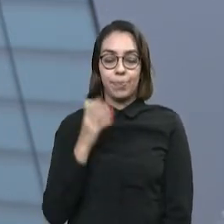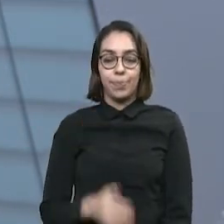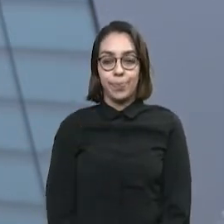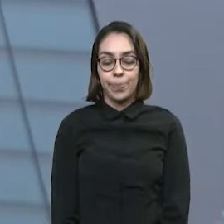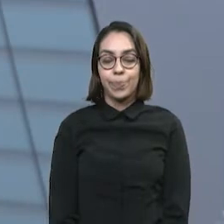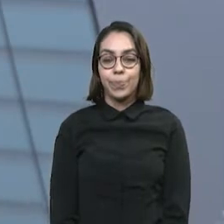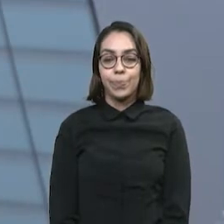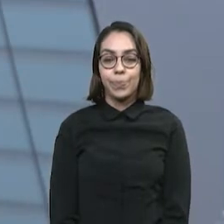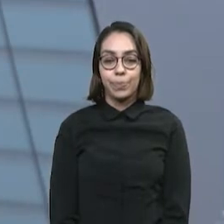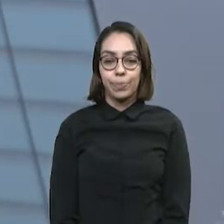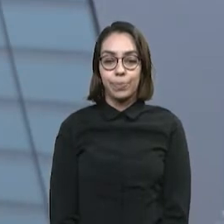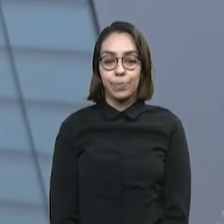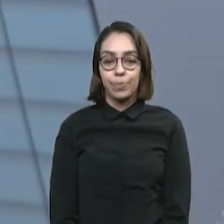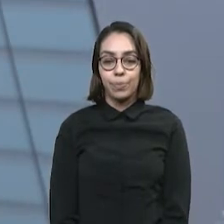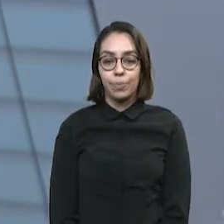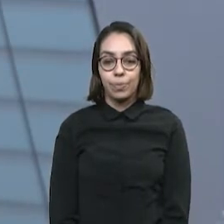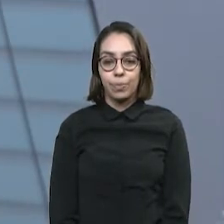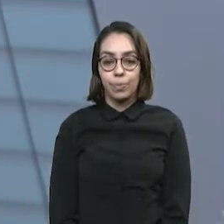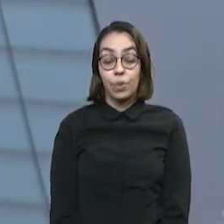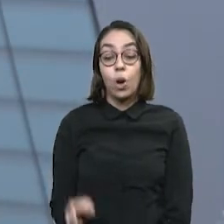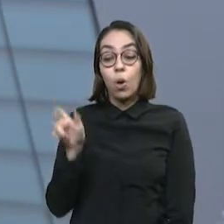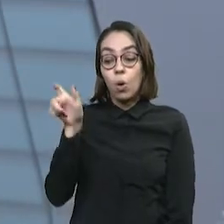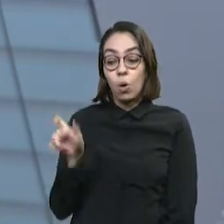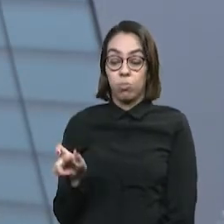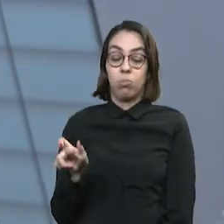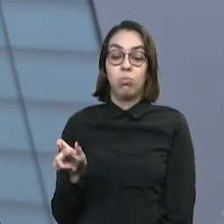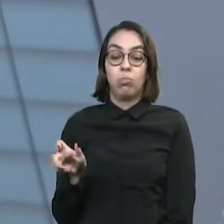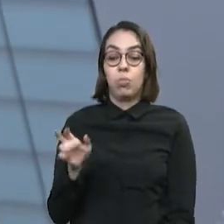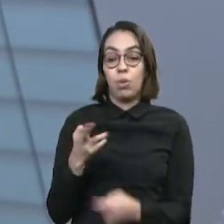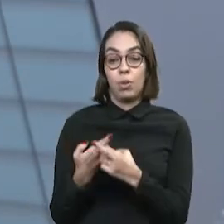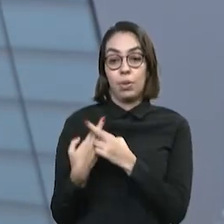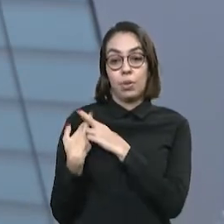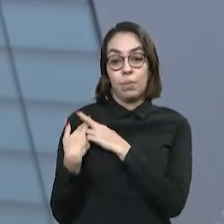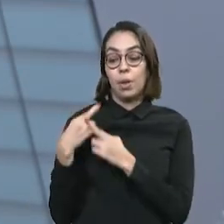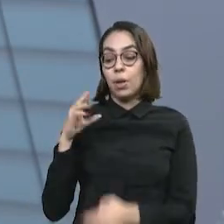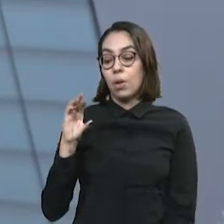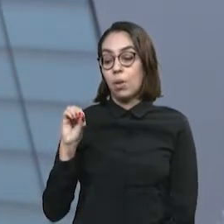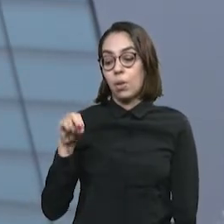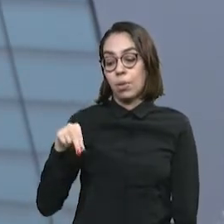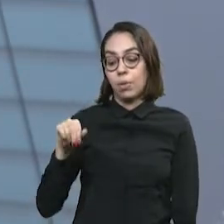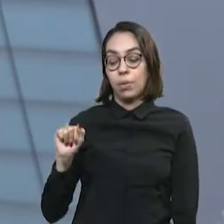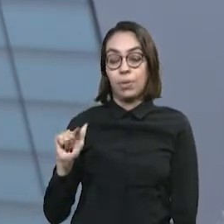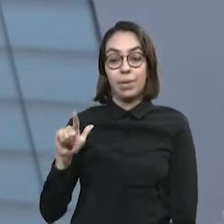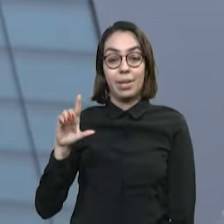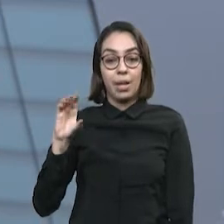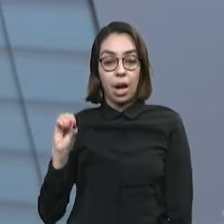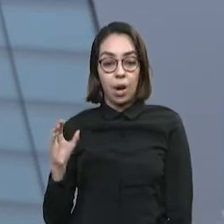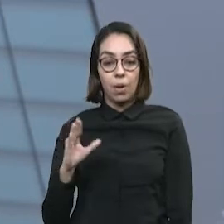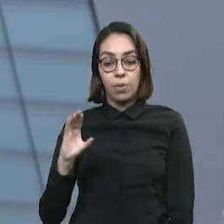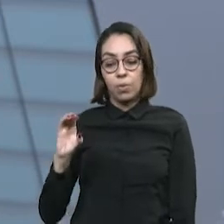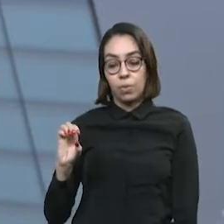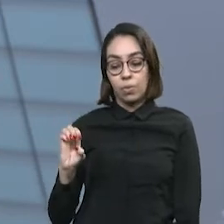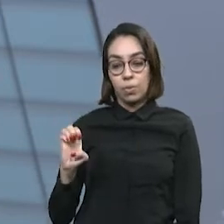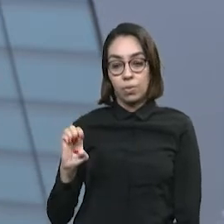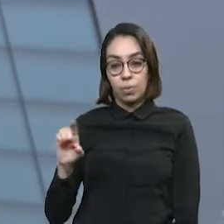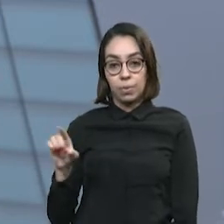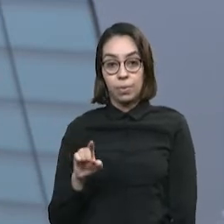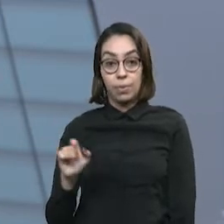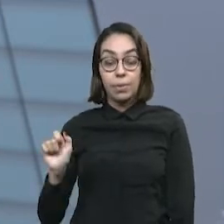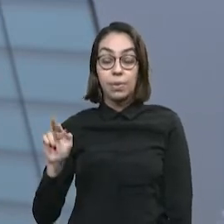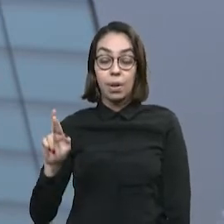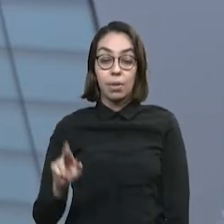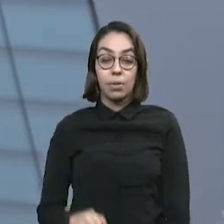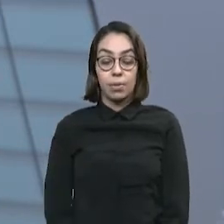,7, com a sonorização do grande Ronaldo César. No programa de hoje, a gente vai abordar